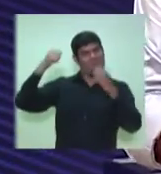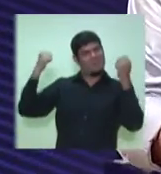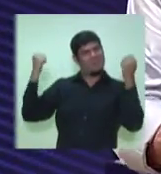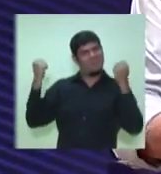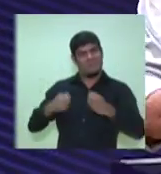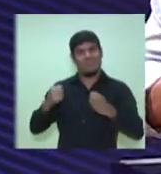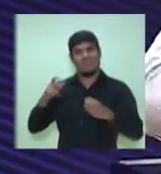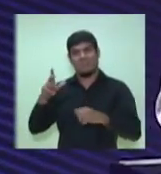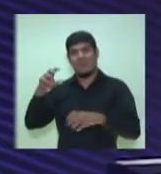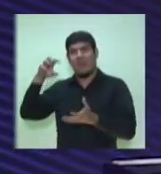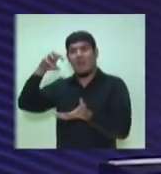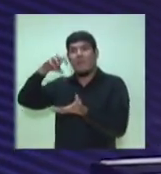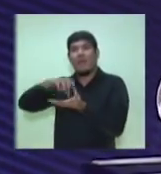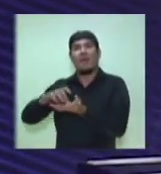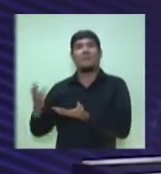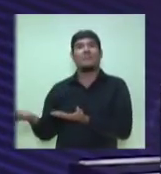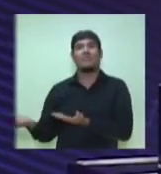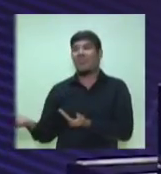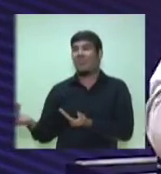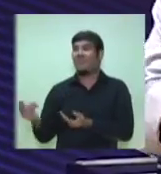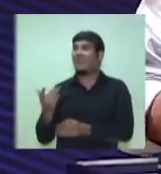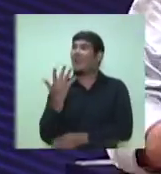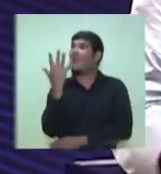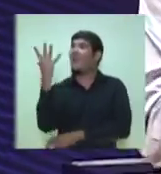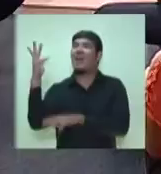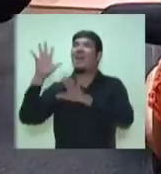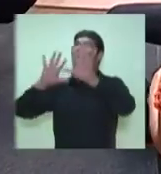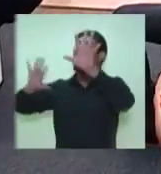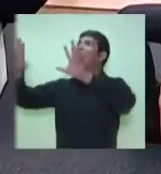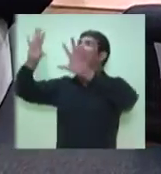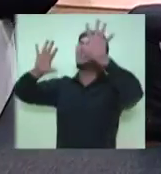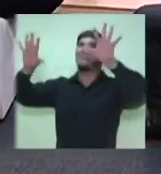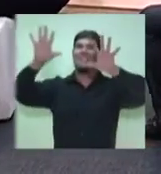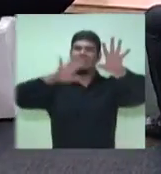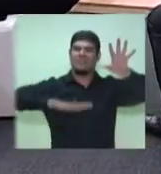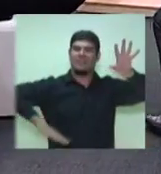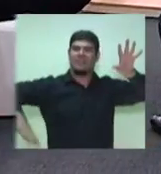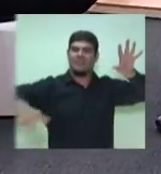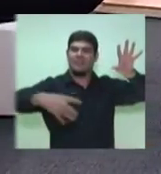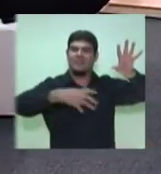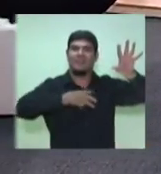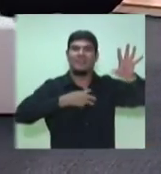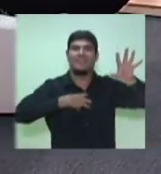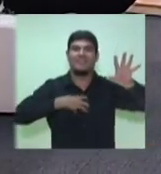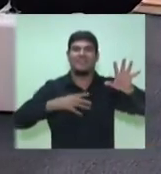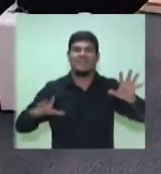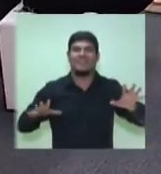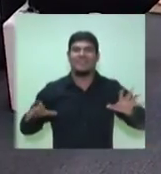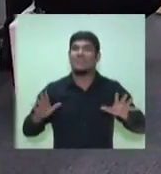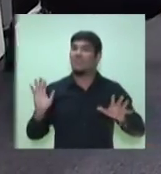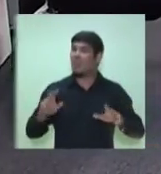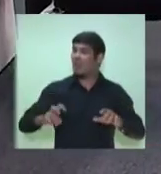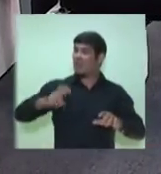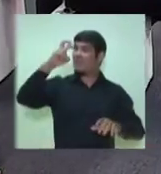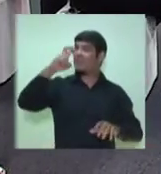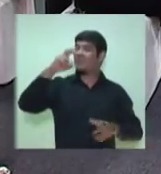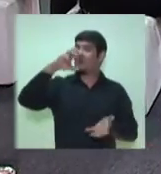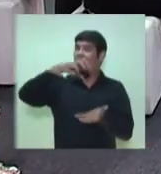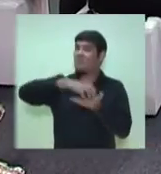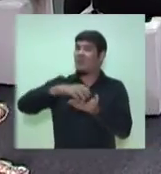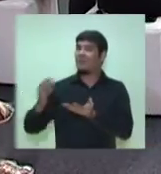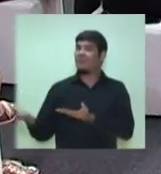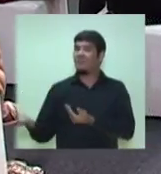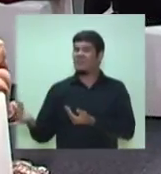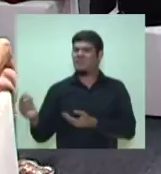juventude, com o paisagismo, com a arborização, para nós criarmos um ambiente nos bairros. Já vamos para o quinto parque da juventude, um ambiente